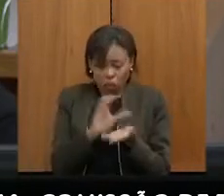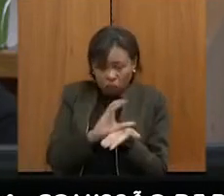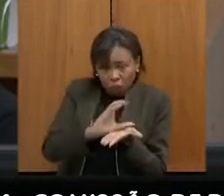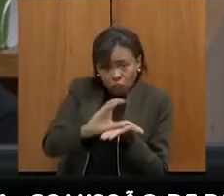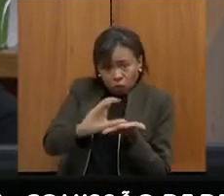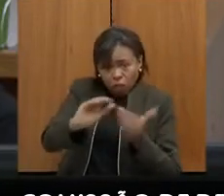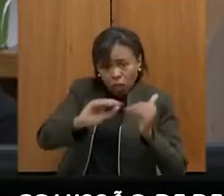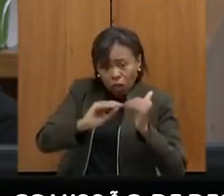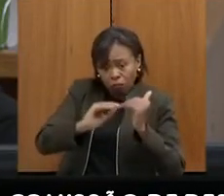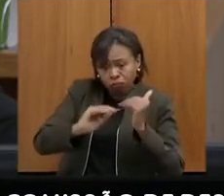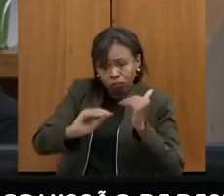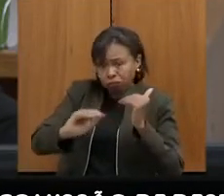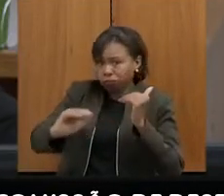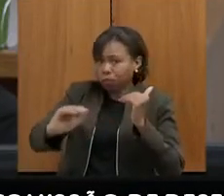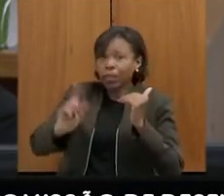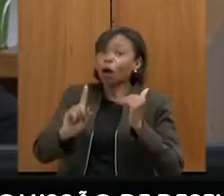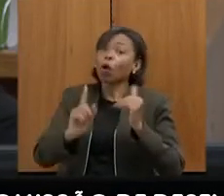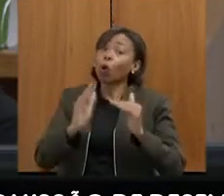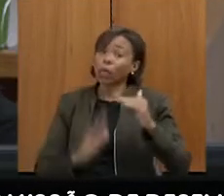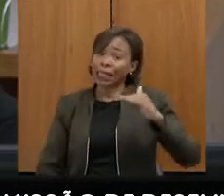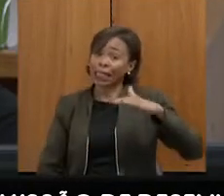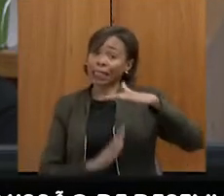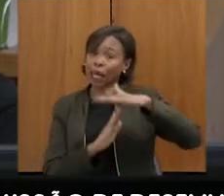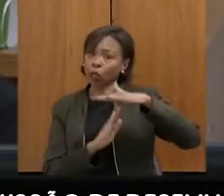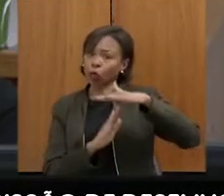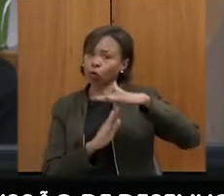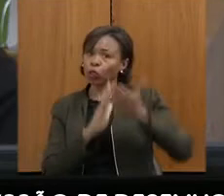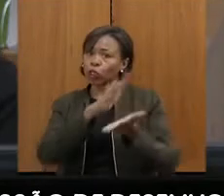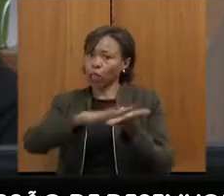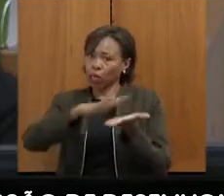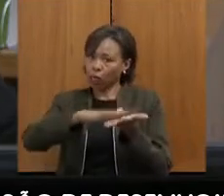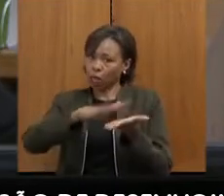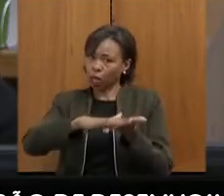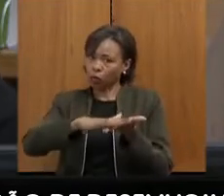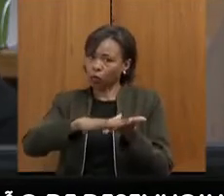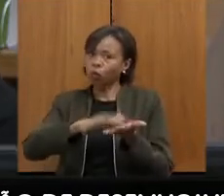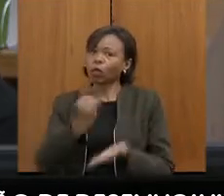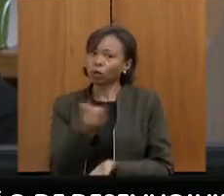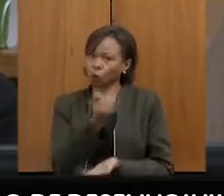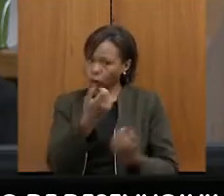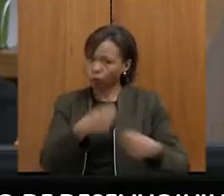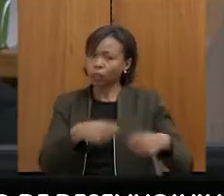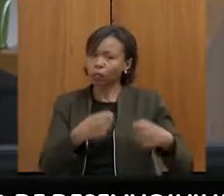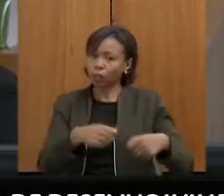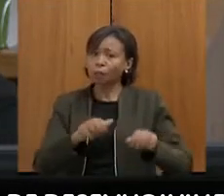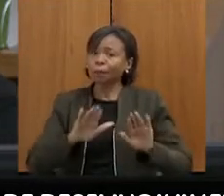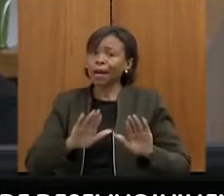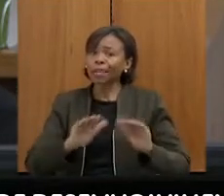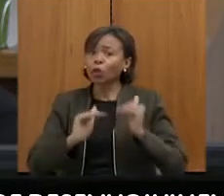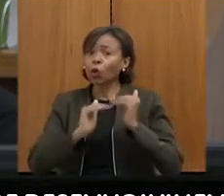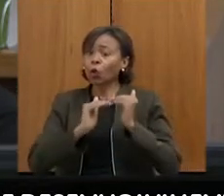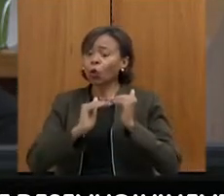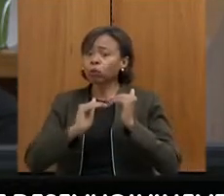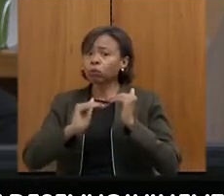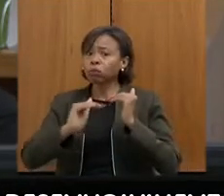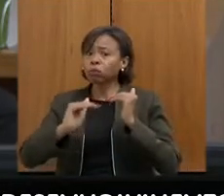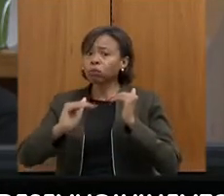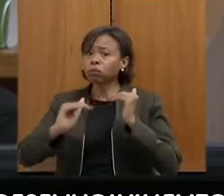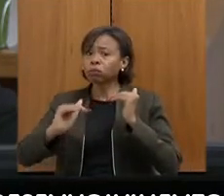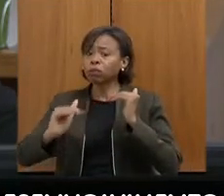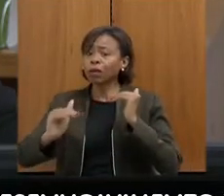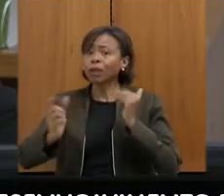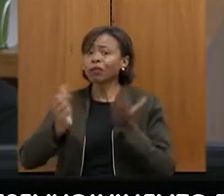o teto de gastos, ele é necessário, ele é necessário. Agora, o que congela investimento é conta pública desestruturada.